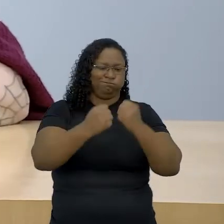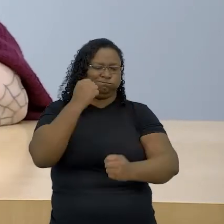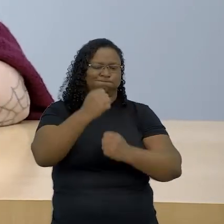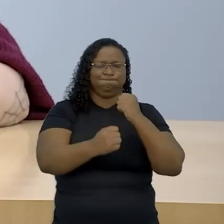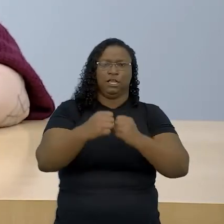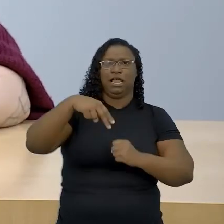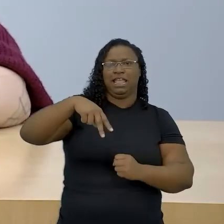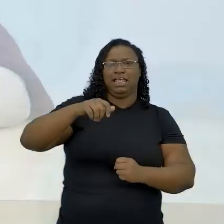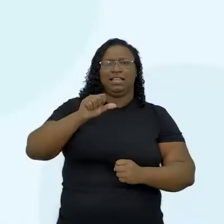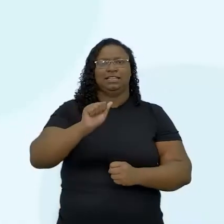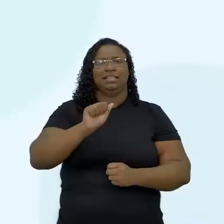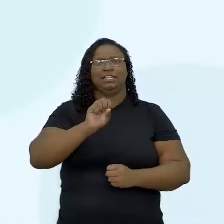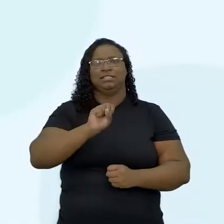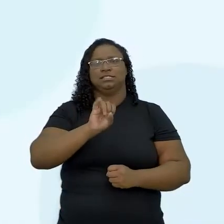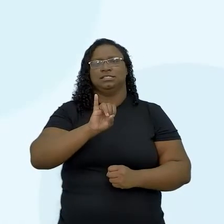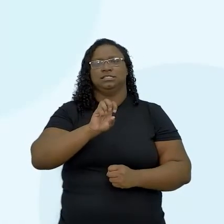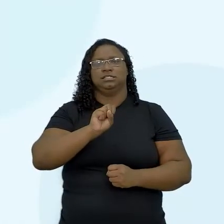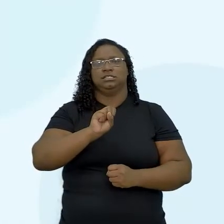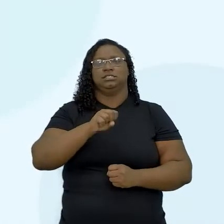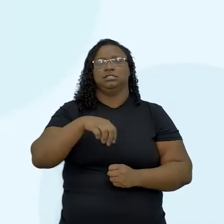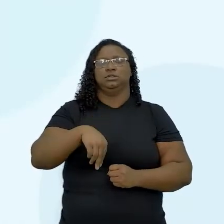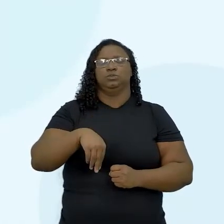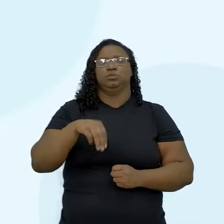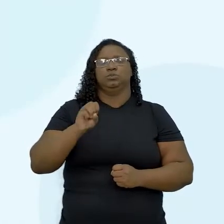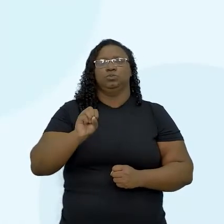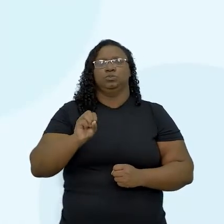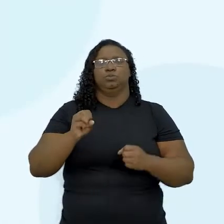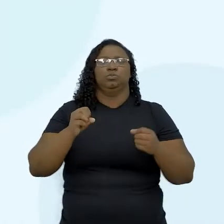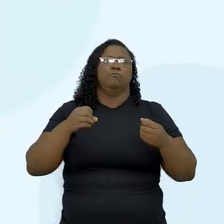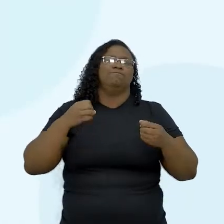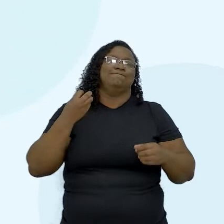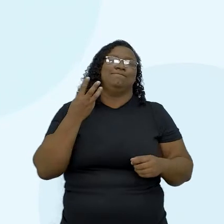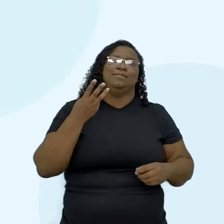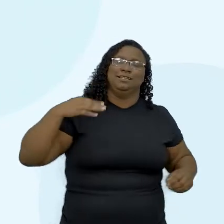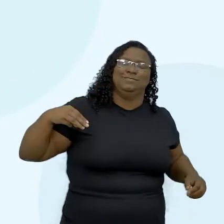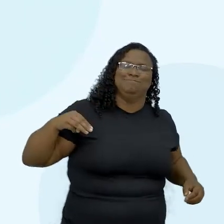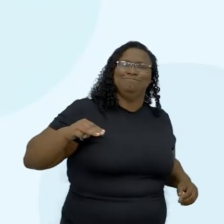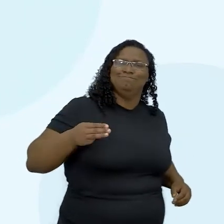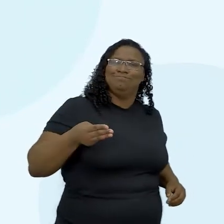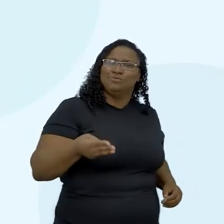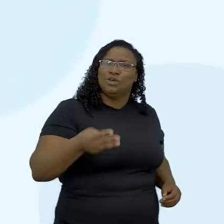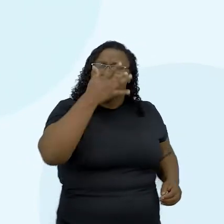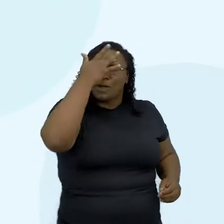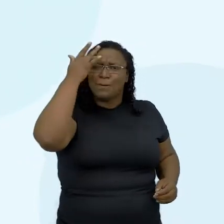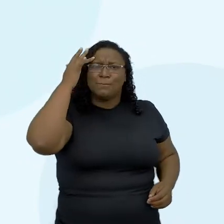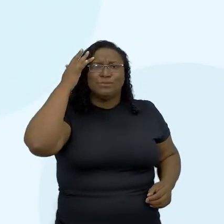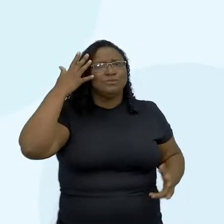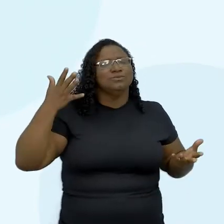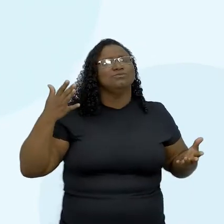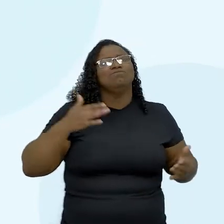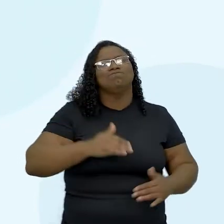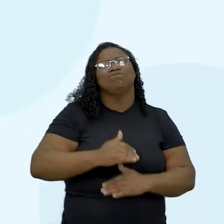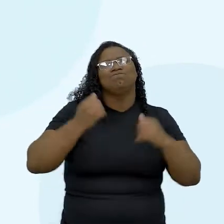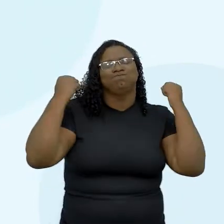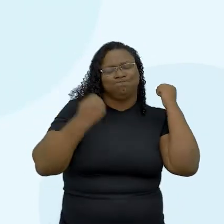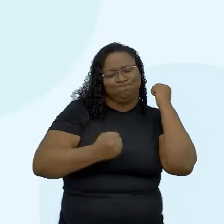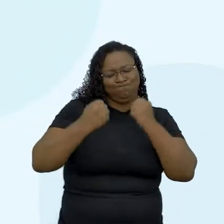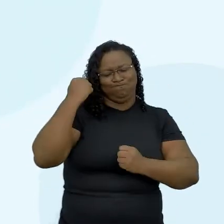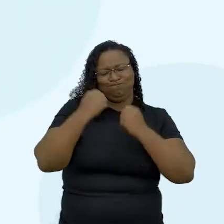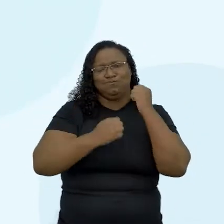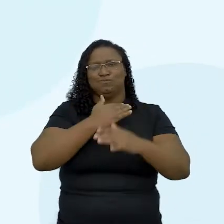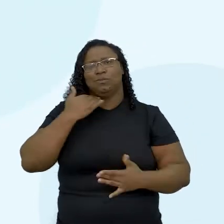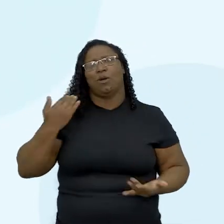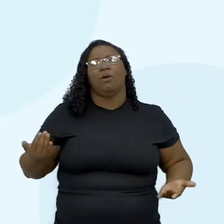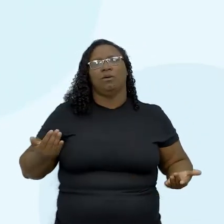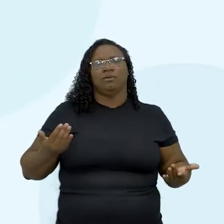pessoas judias mortas, foram 3 milhões de prisioneiros de guerras soviéticas mortos, 1,8